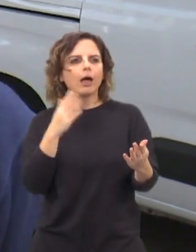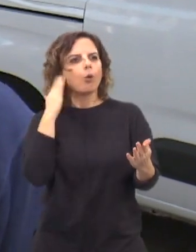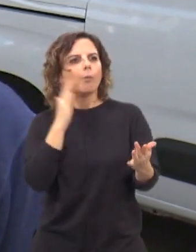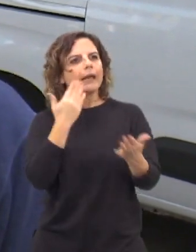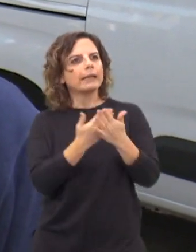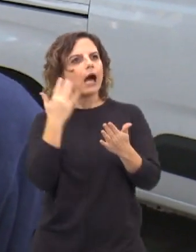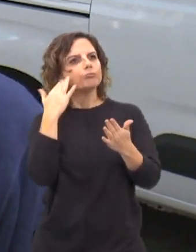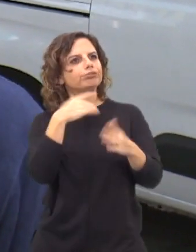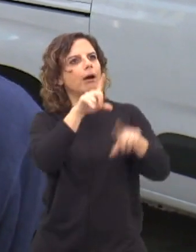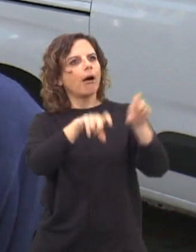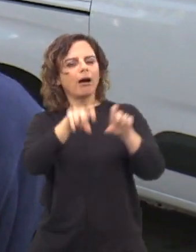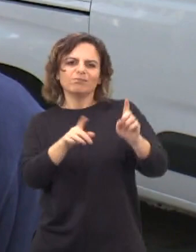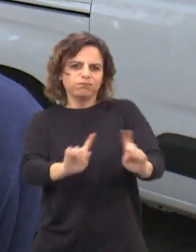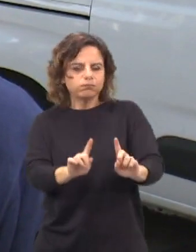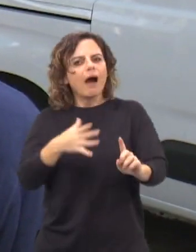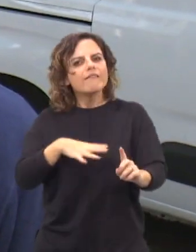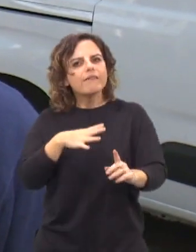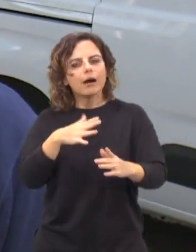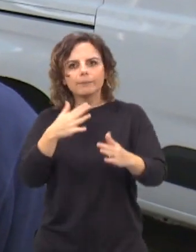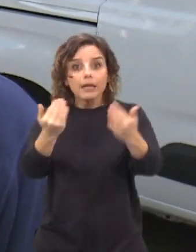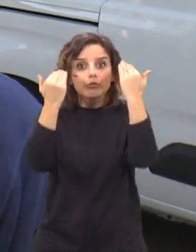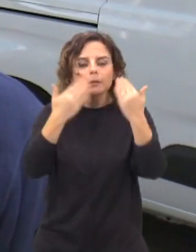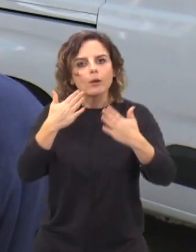querem ser informadas, querem uma informação